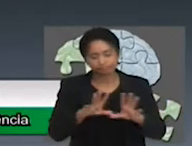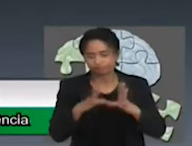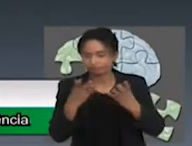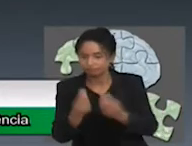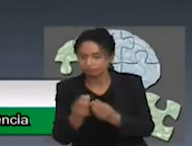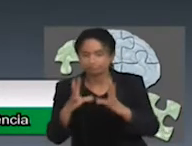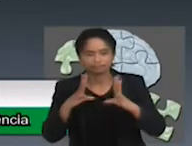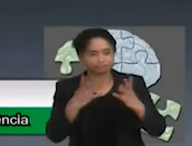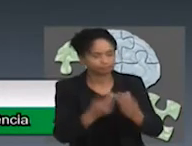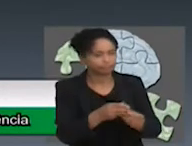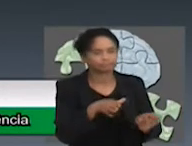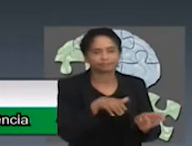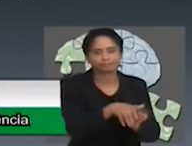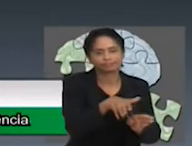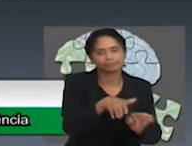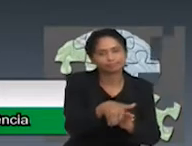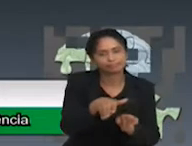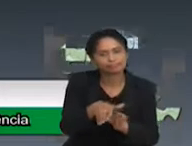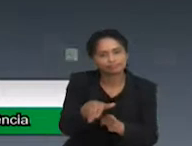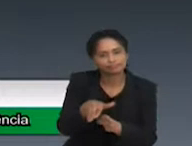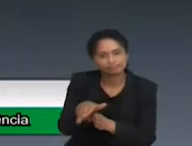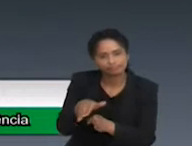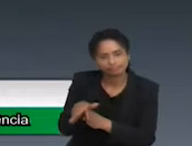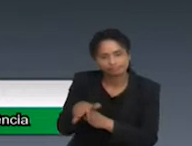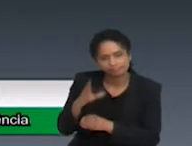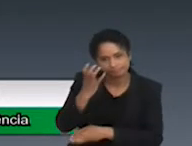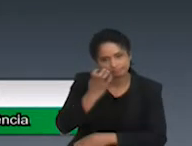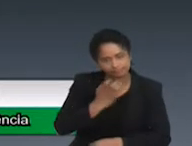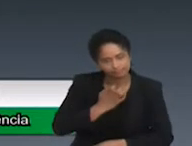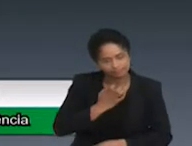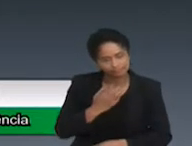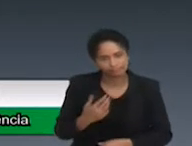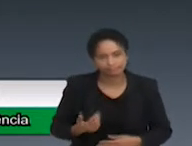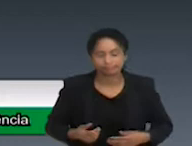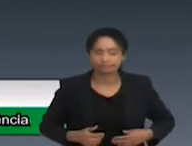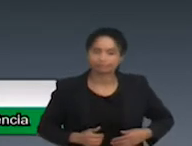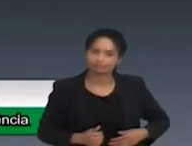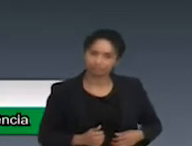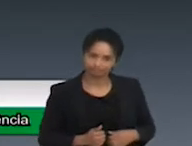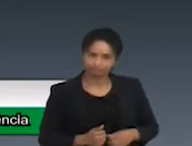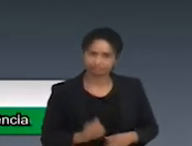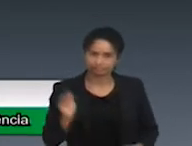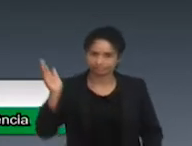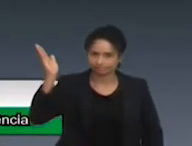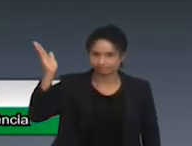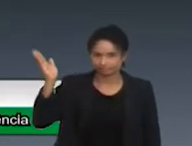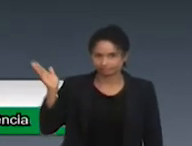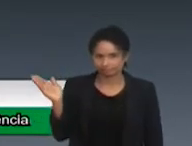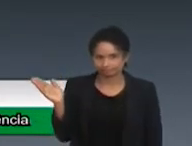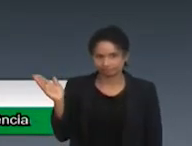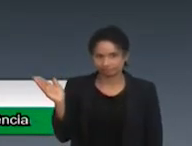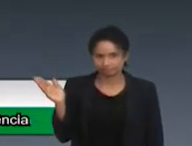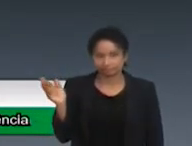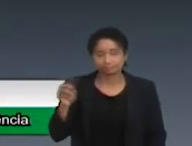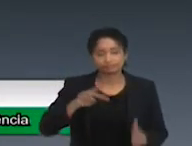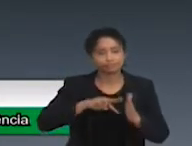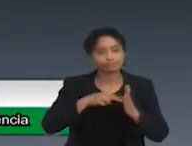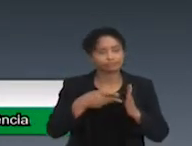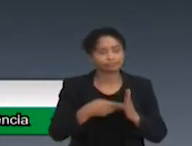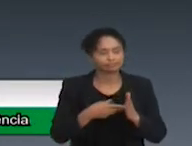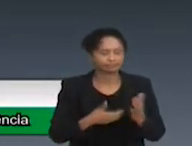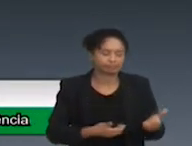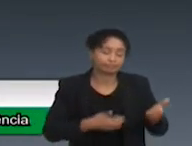a olhar para esse neurodesenvolvimento com bastante seriedade. Então, isso a gente chama de segmentos de bebês de risco, de bebês com risco de